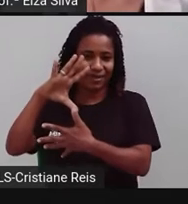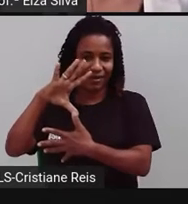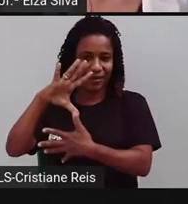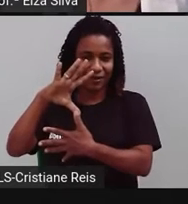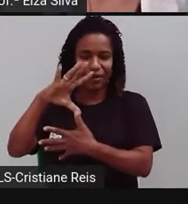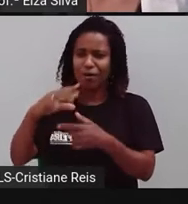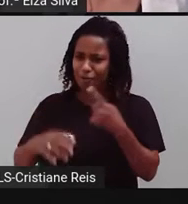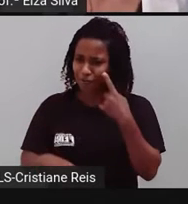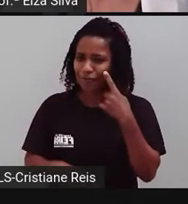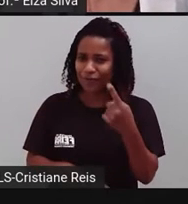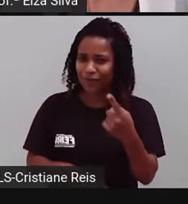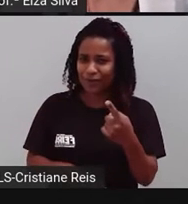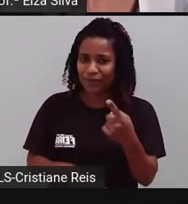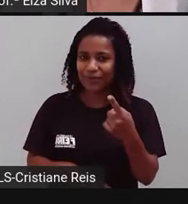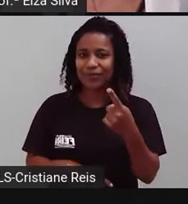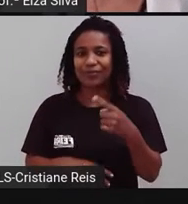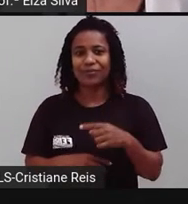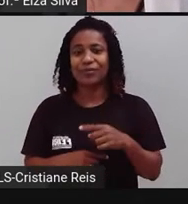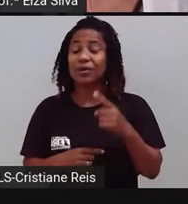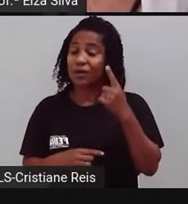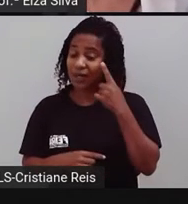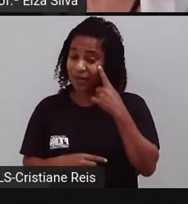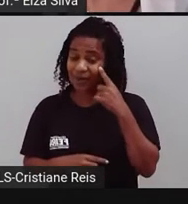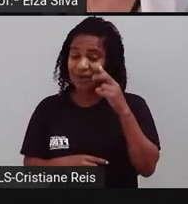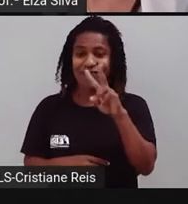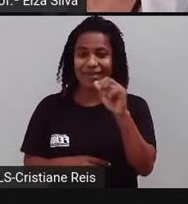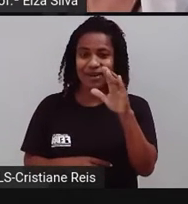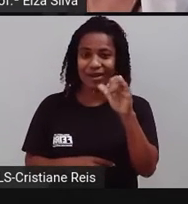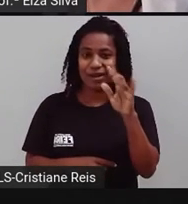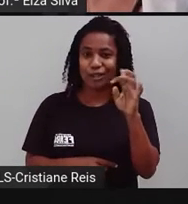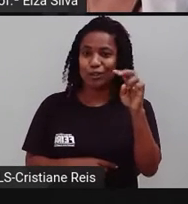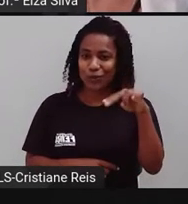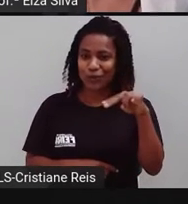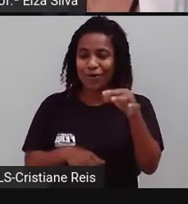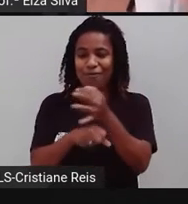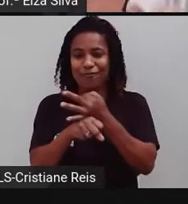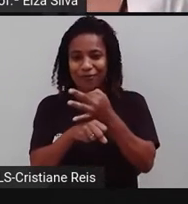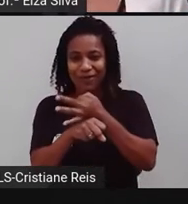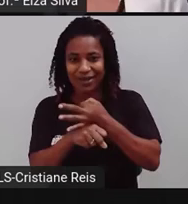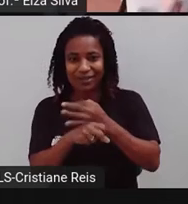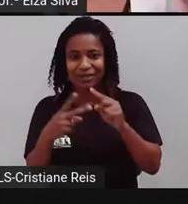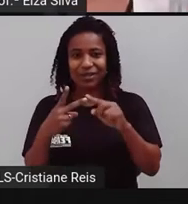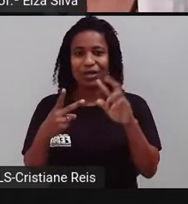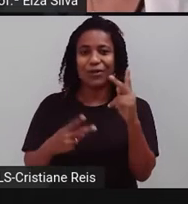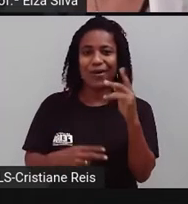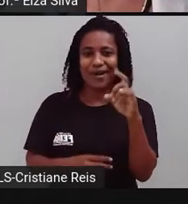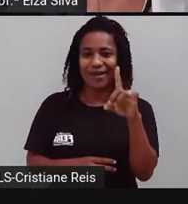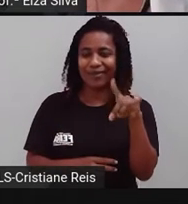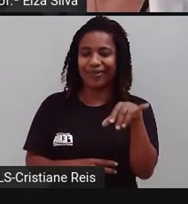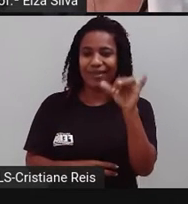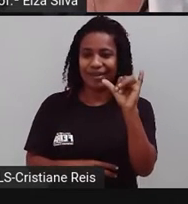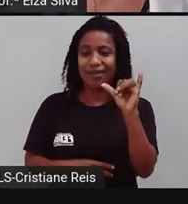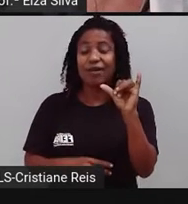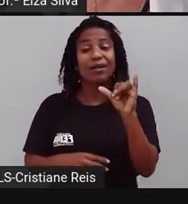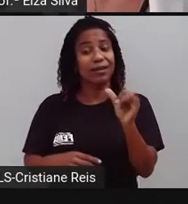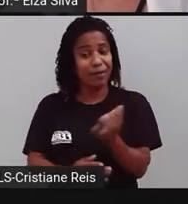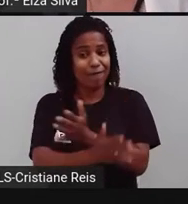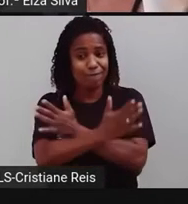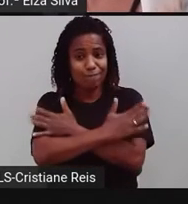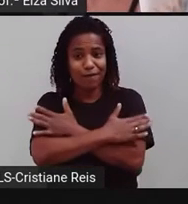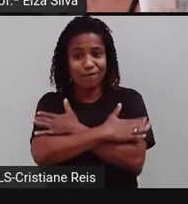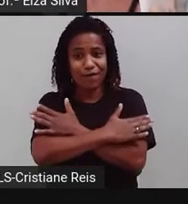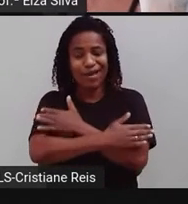ligaram aí na dica? Então, vacation, férias, nos Estados Unidos. E holiday, feriado, nos Estados Unidos.